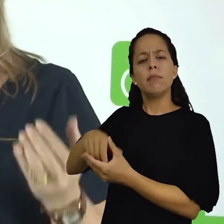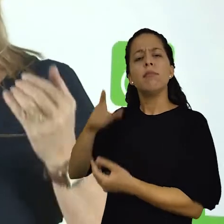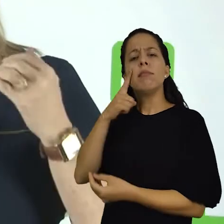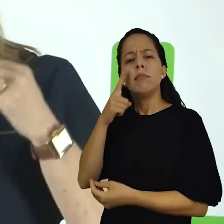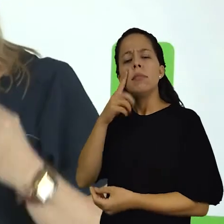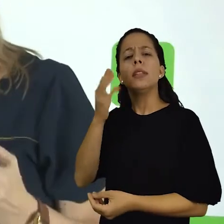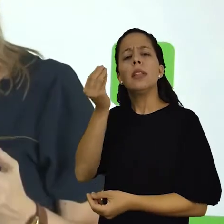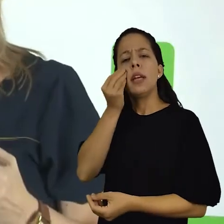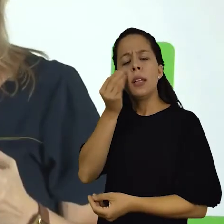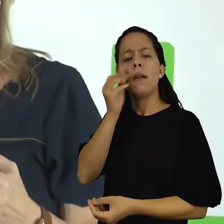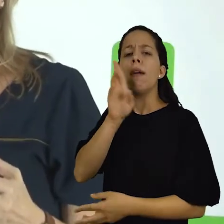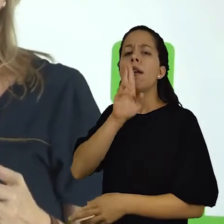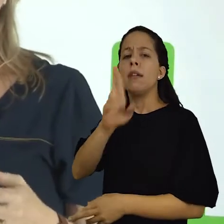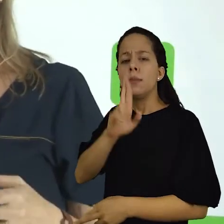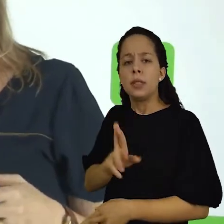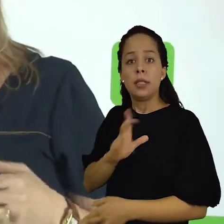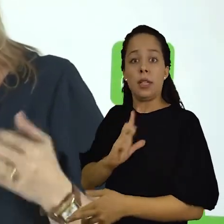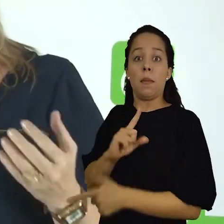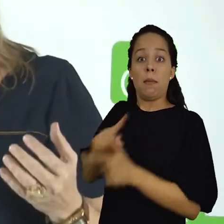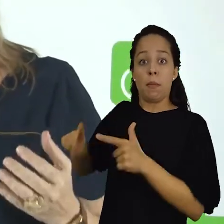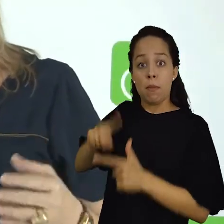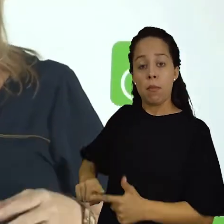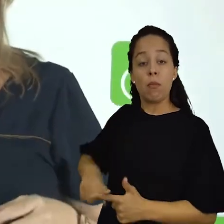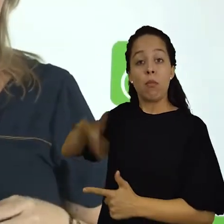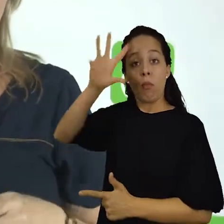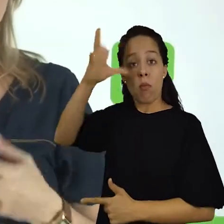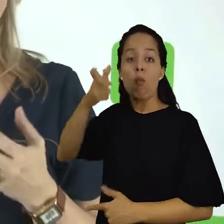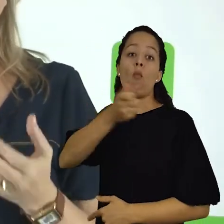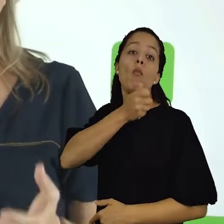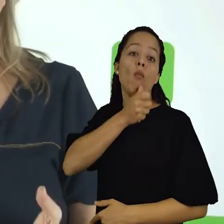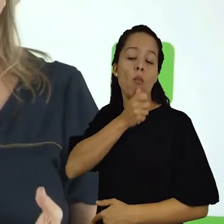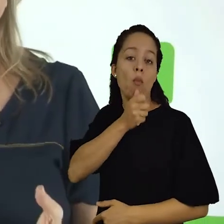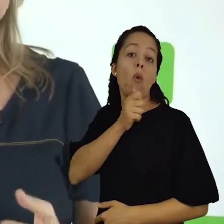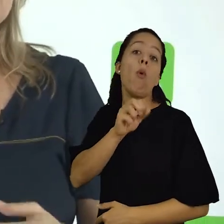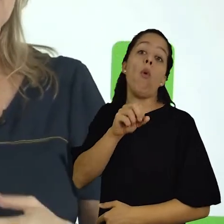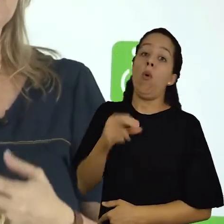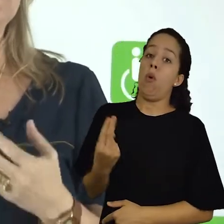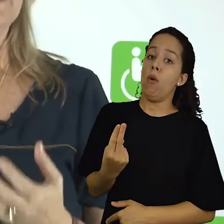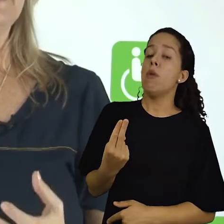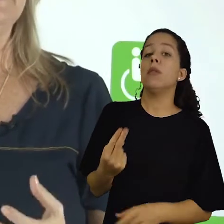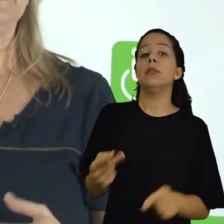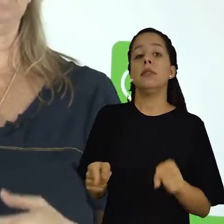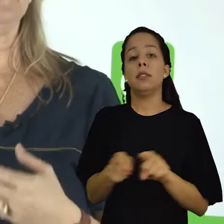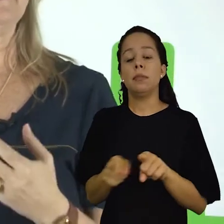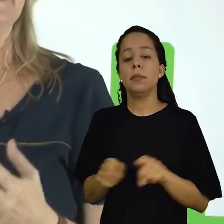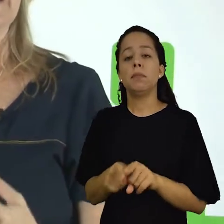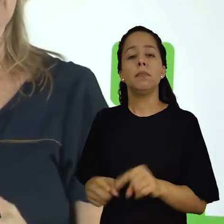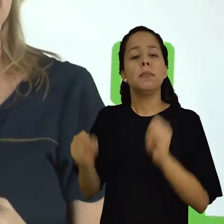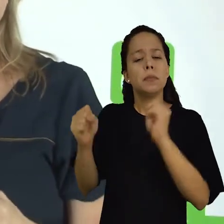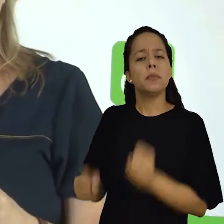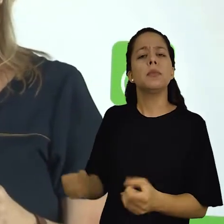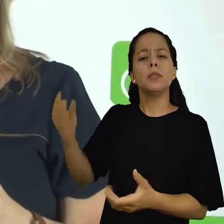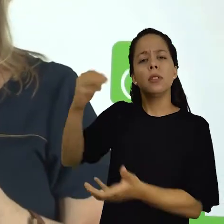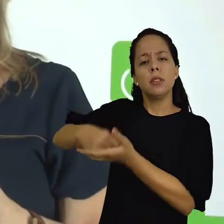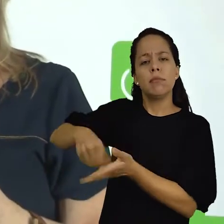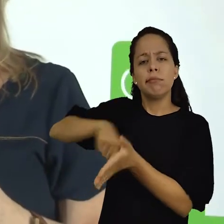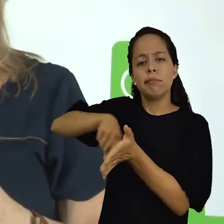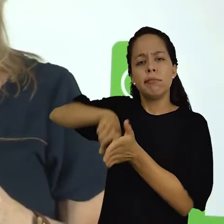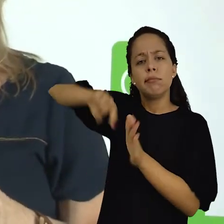buscam-se respostas para problemas que ainda não foram solucionados ou que ainda podem ser